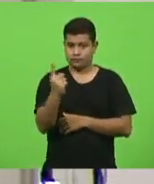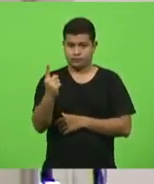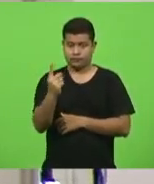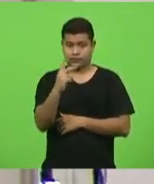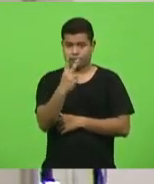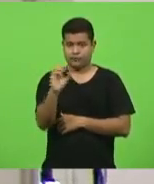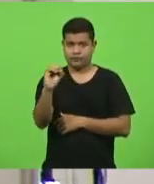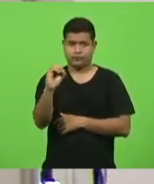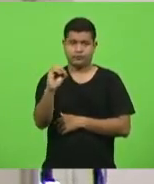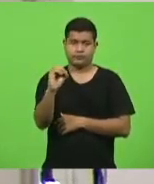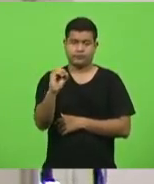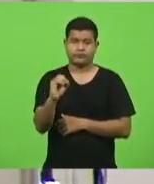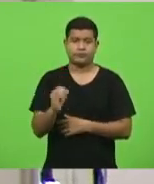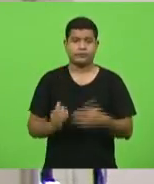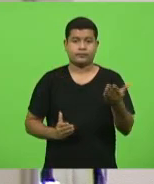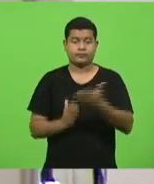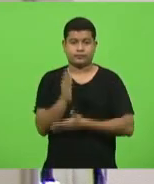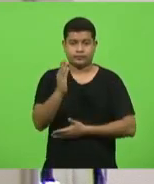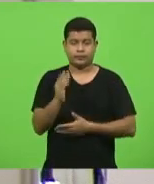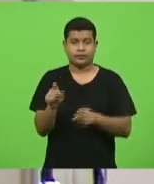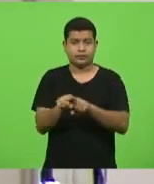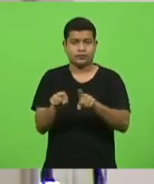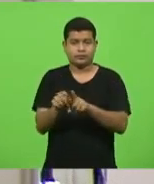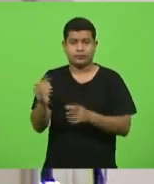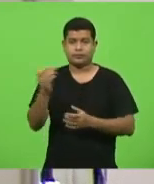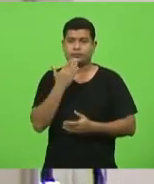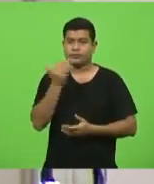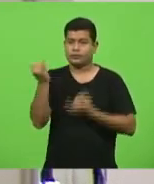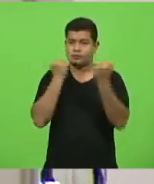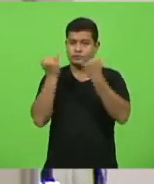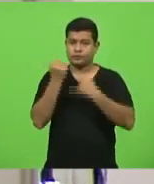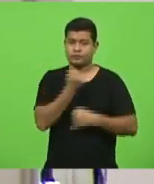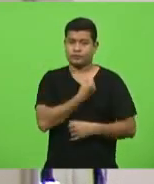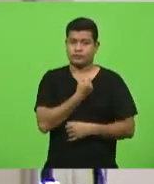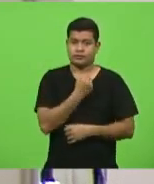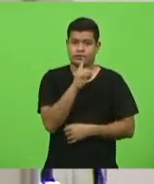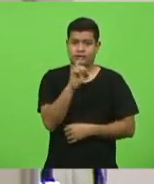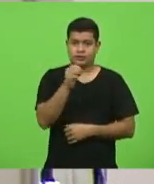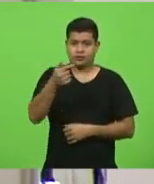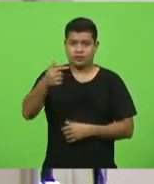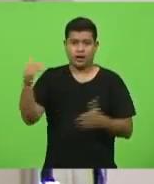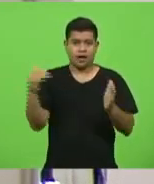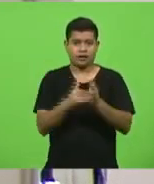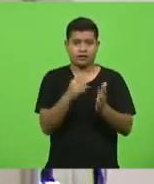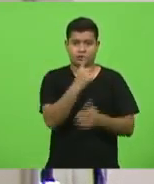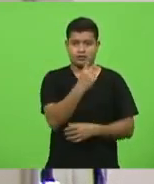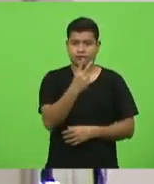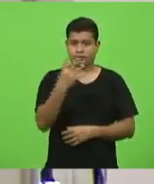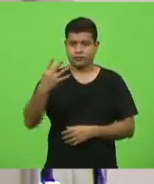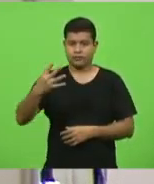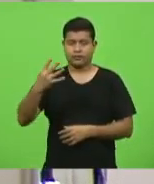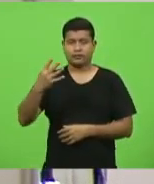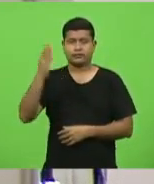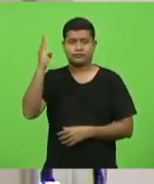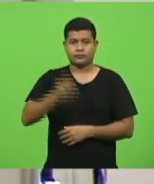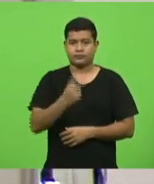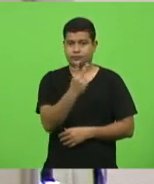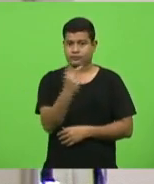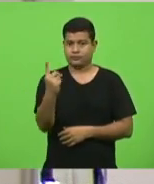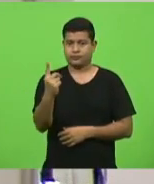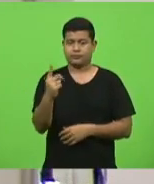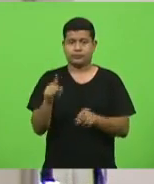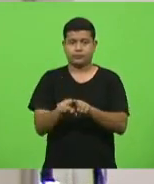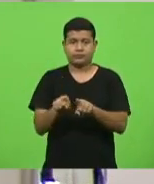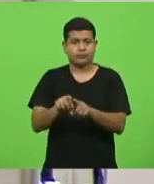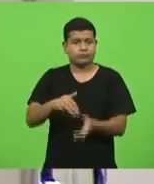aprovados os pedidos de informação números 107 a 124-2021 e as